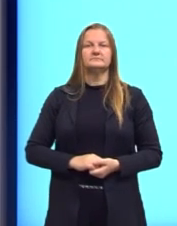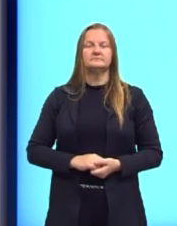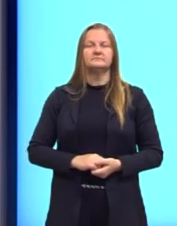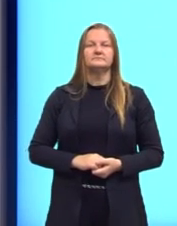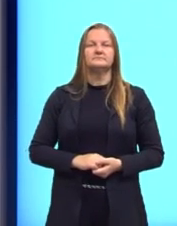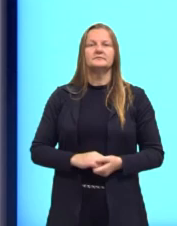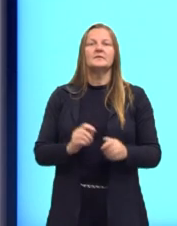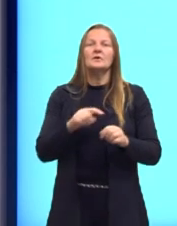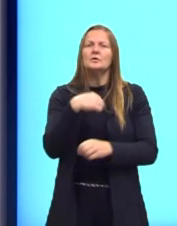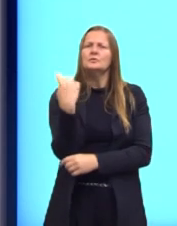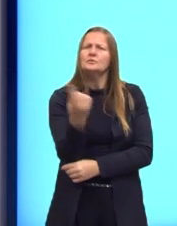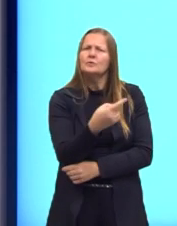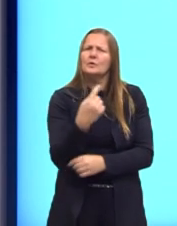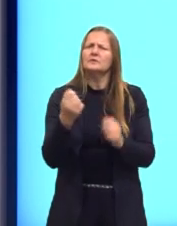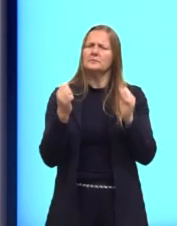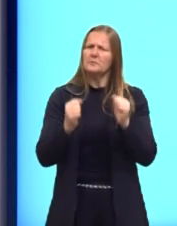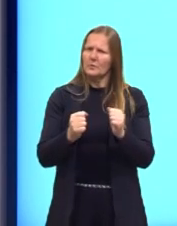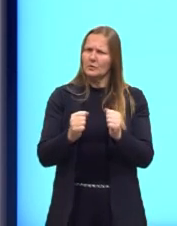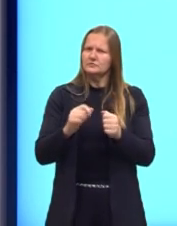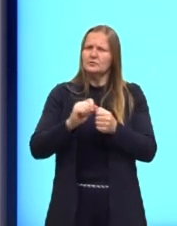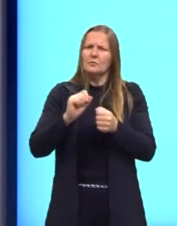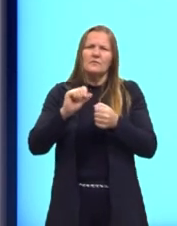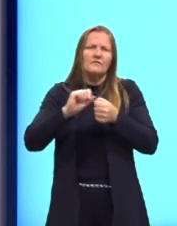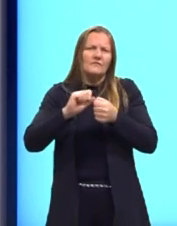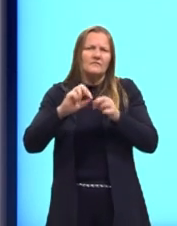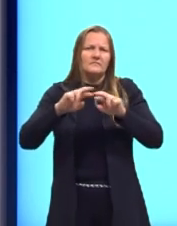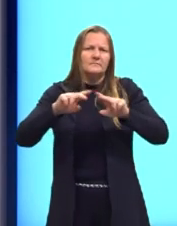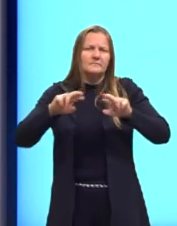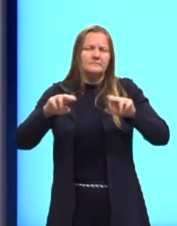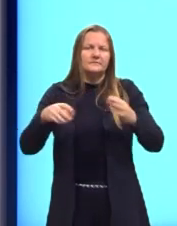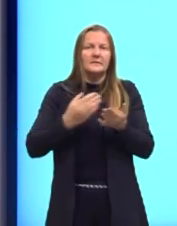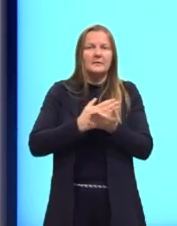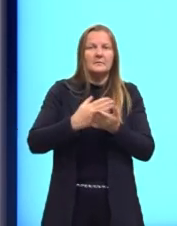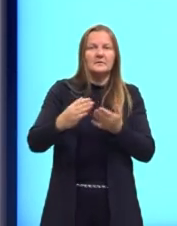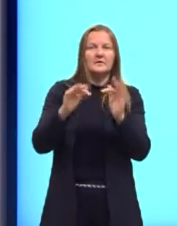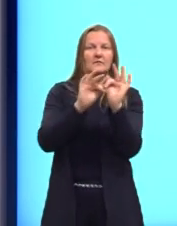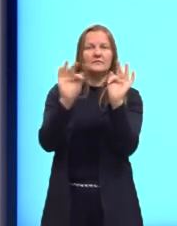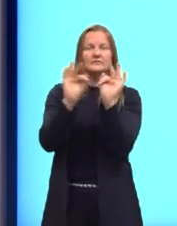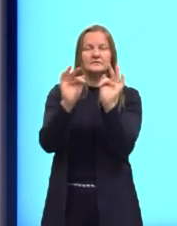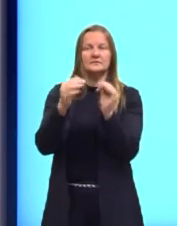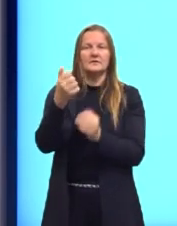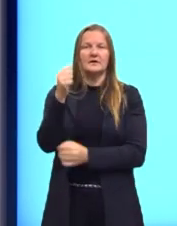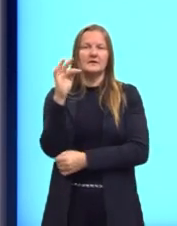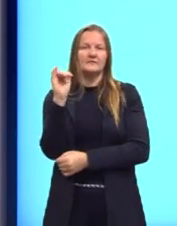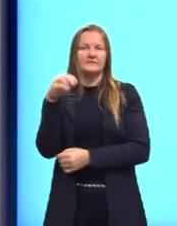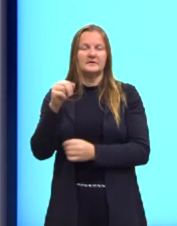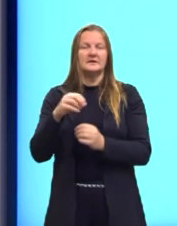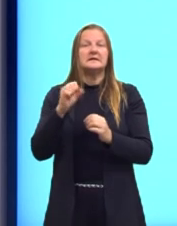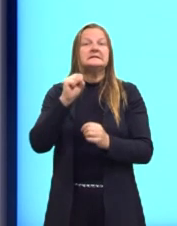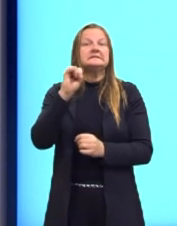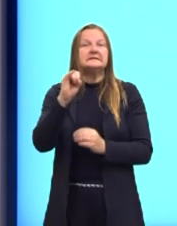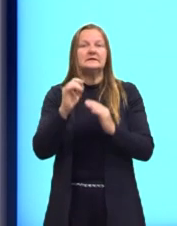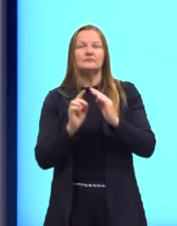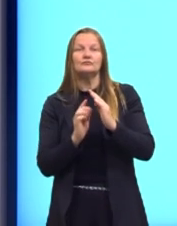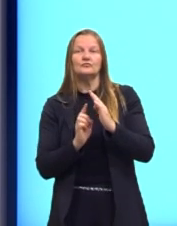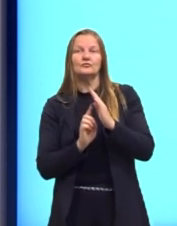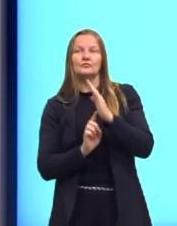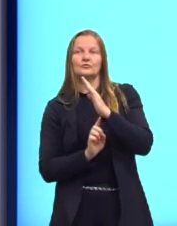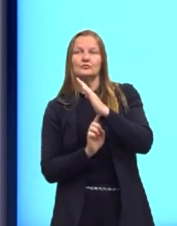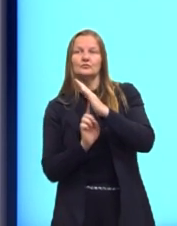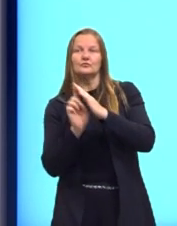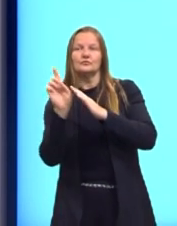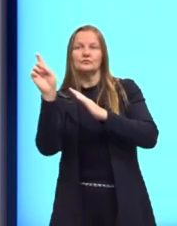Nós podemos determinar, então, a partir da nossa função afim, se ela é crescente ou decrescente.